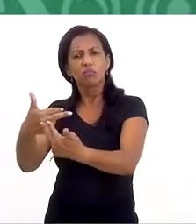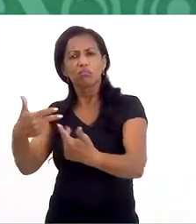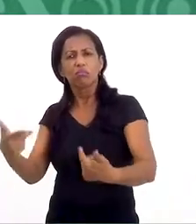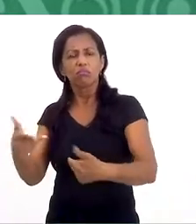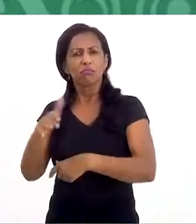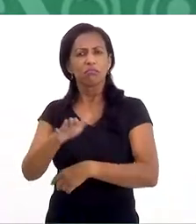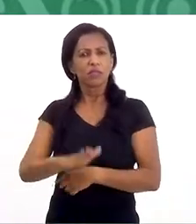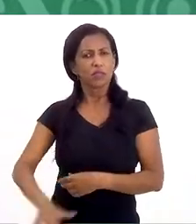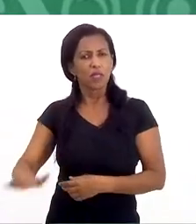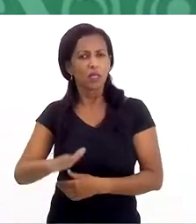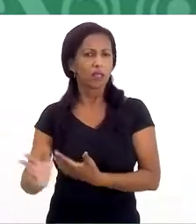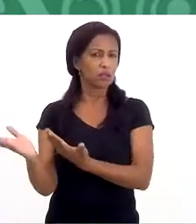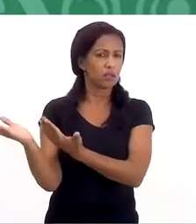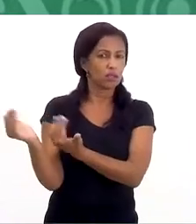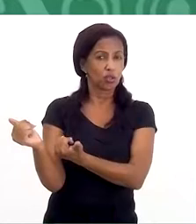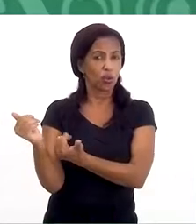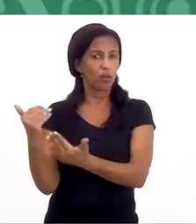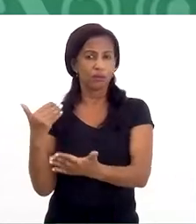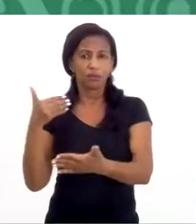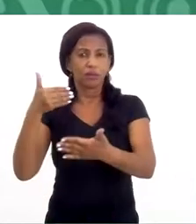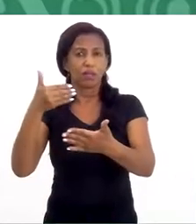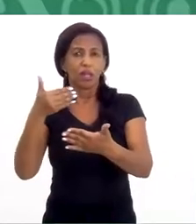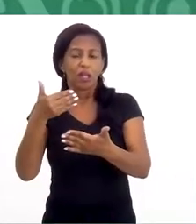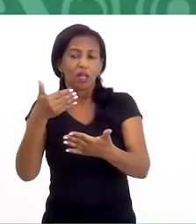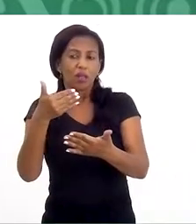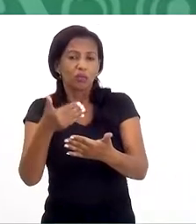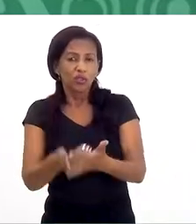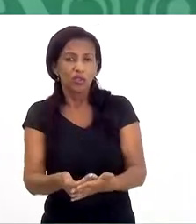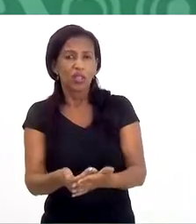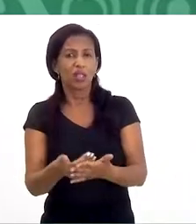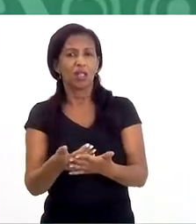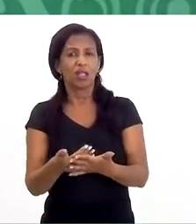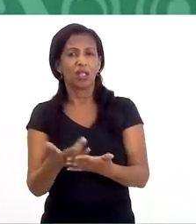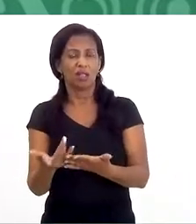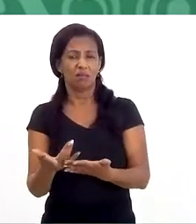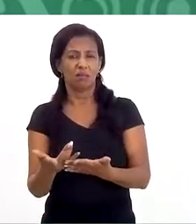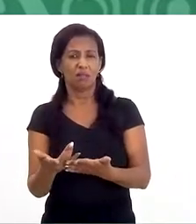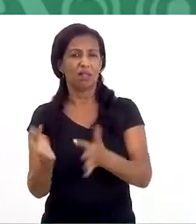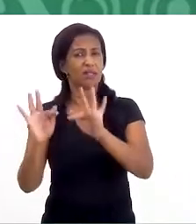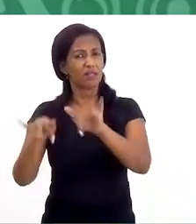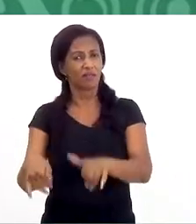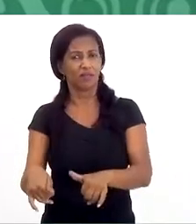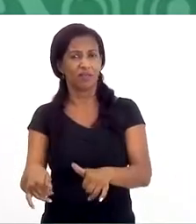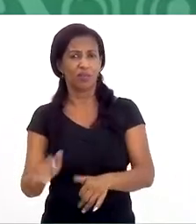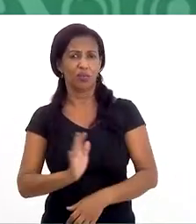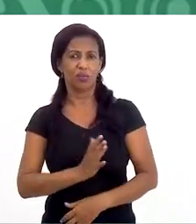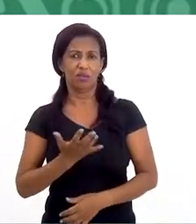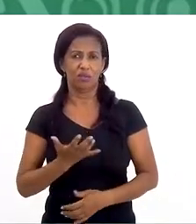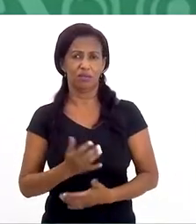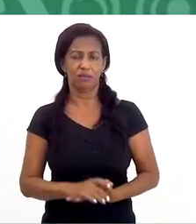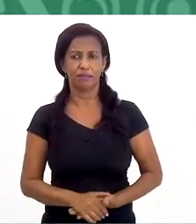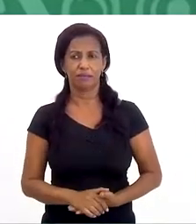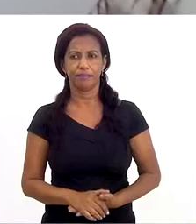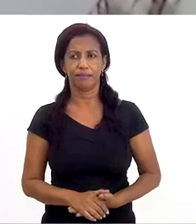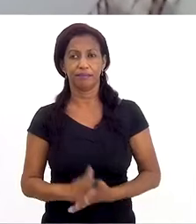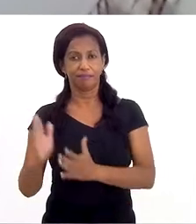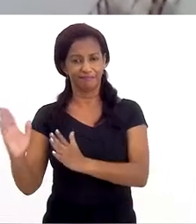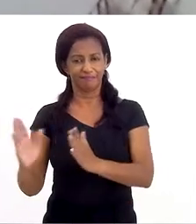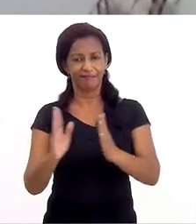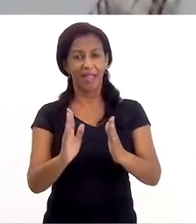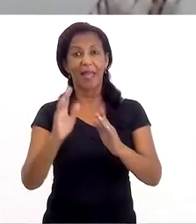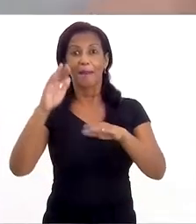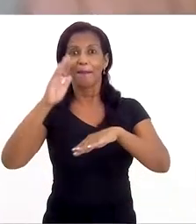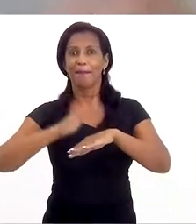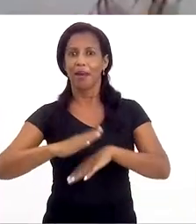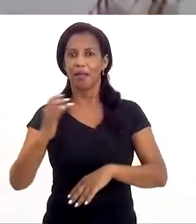ajudar para que crianças e jovens não cheguem, na verdade, nesse fim trágico? Sim, essa é a parte mais importante,